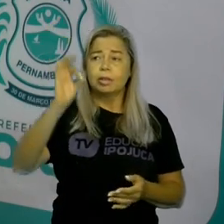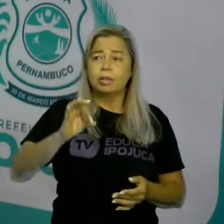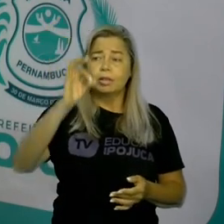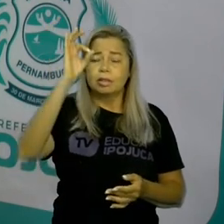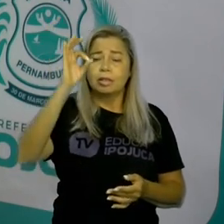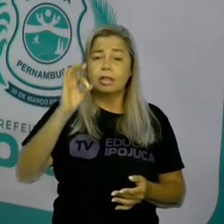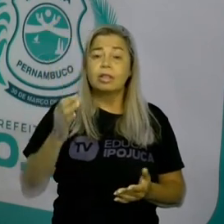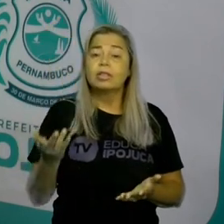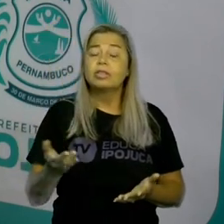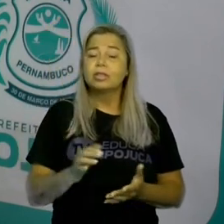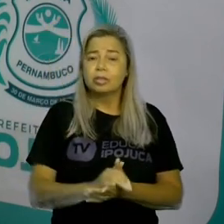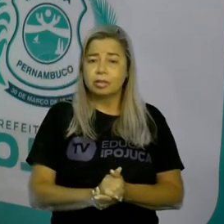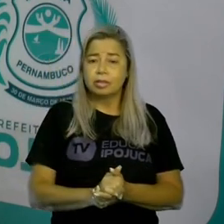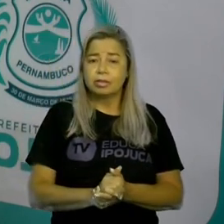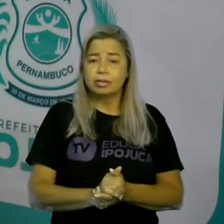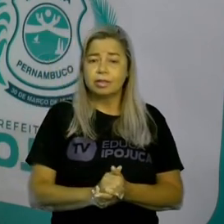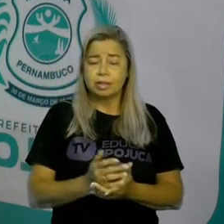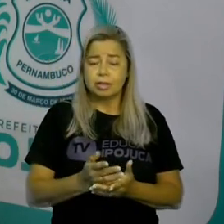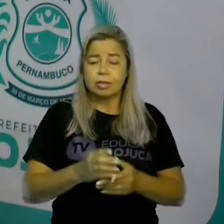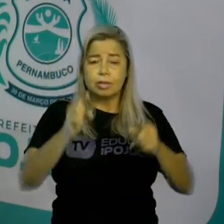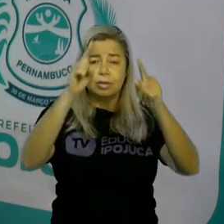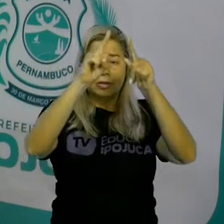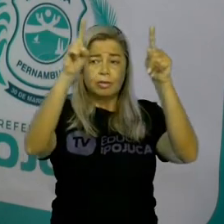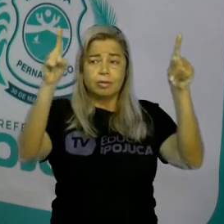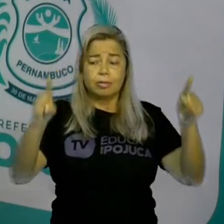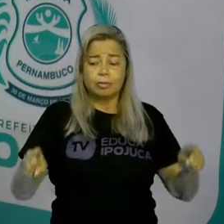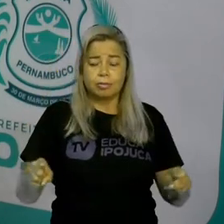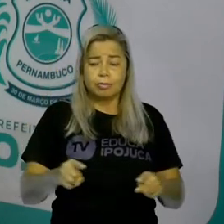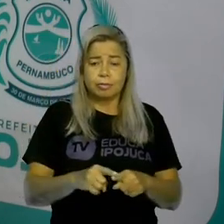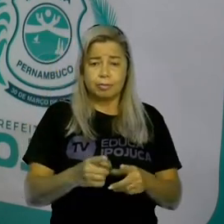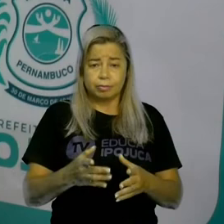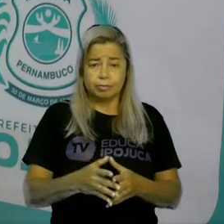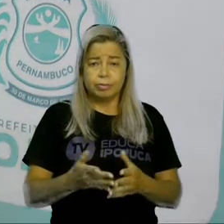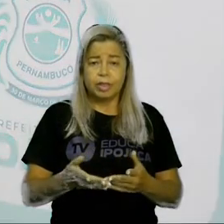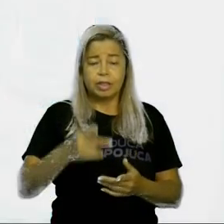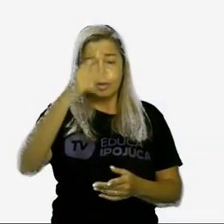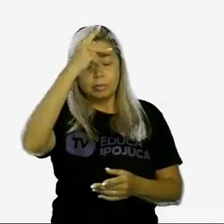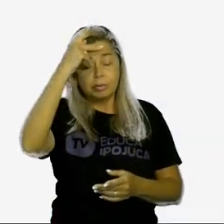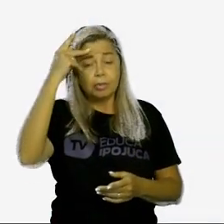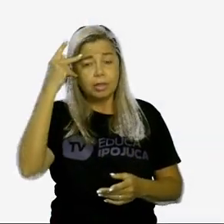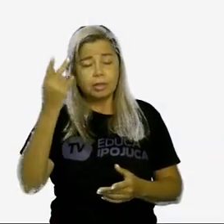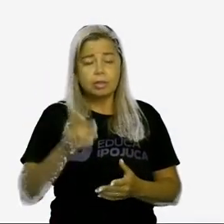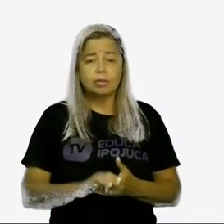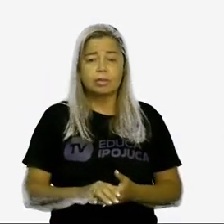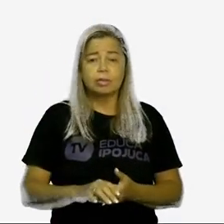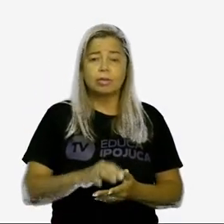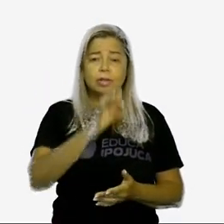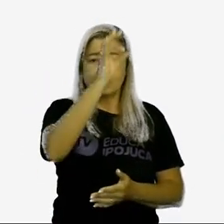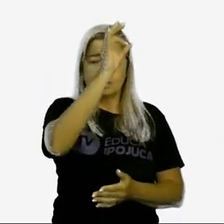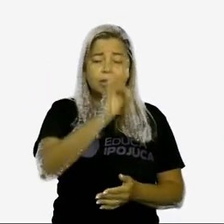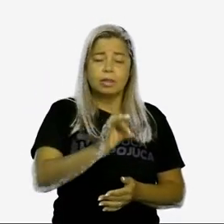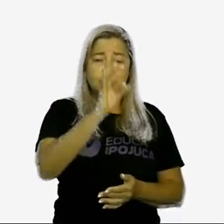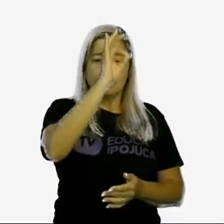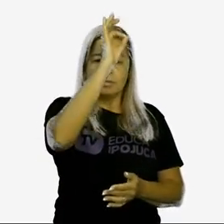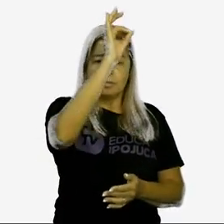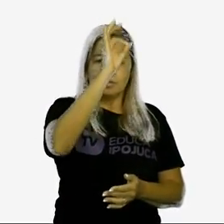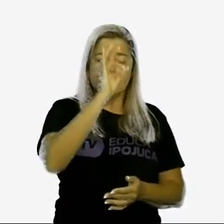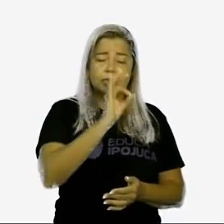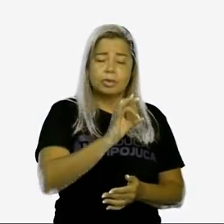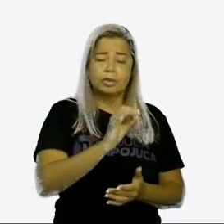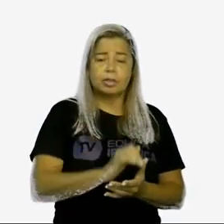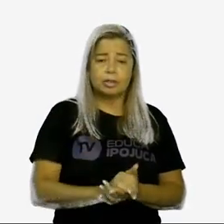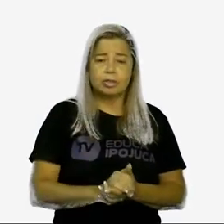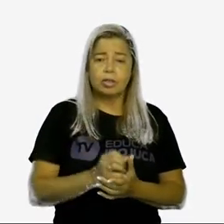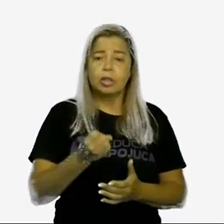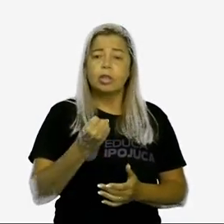Vamos montar a tabelinha. Nesse caso, será candidatos e a porcentagem. Quantos candidatos